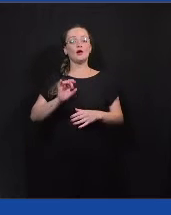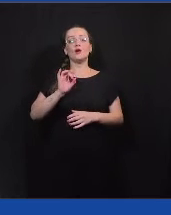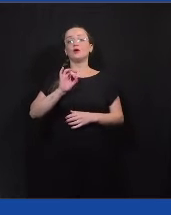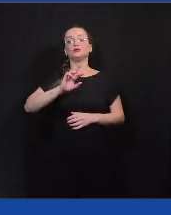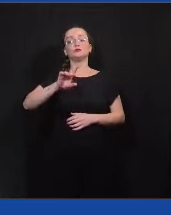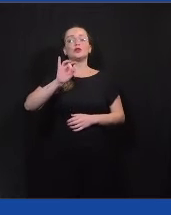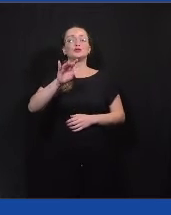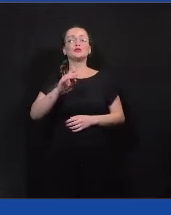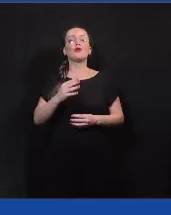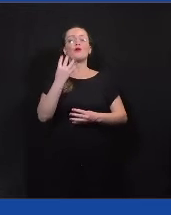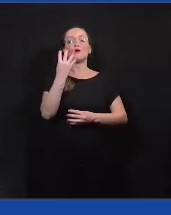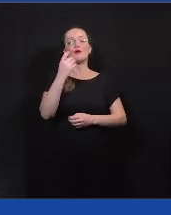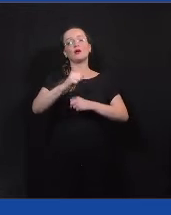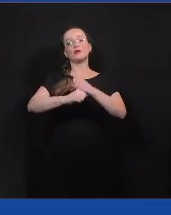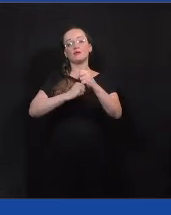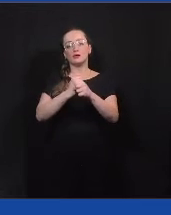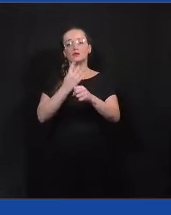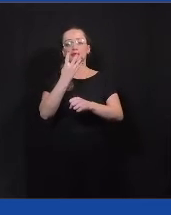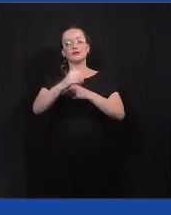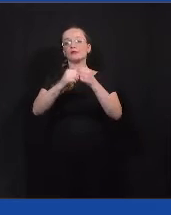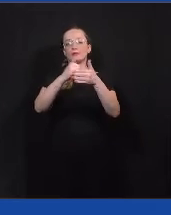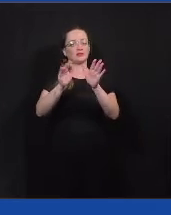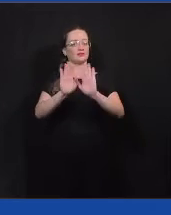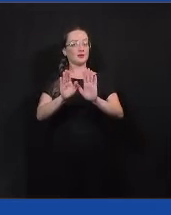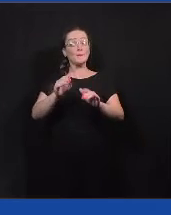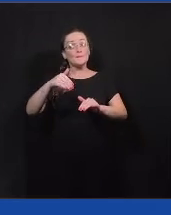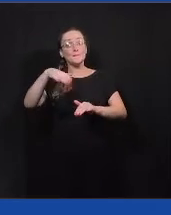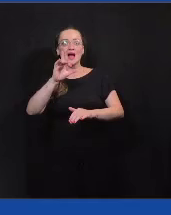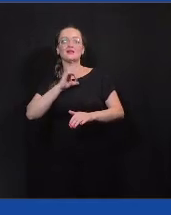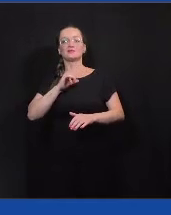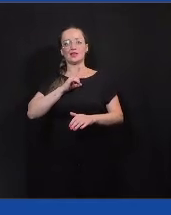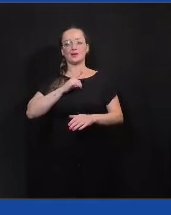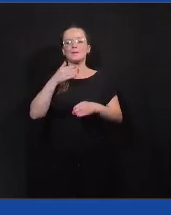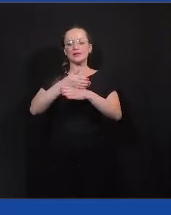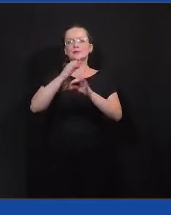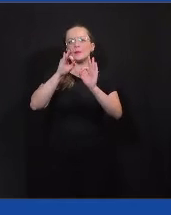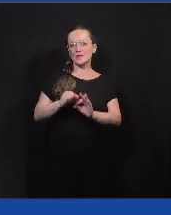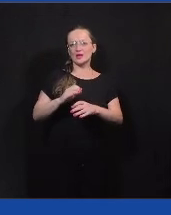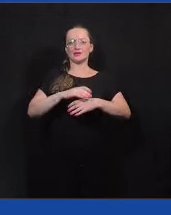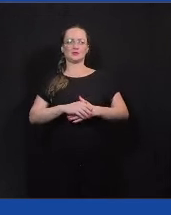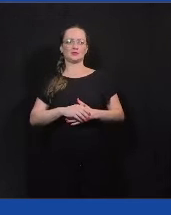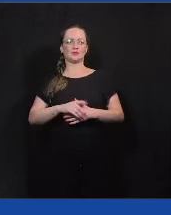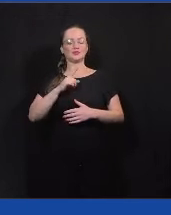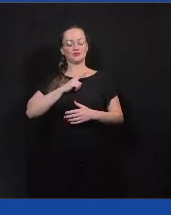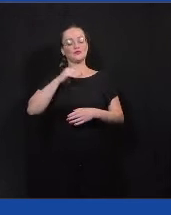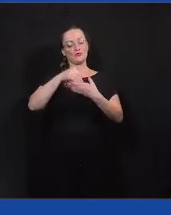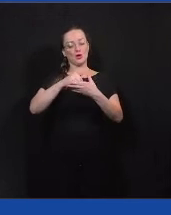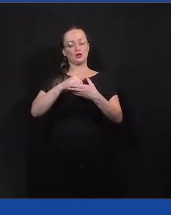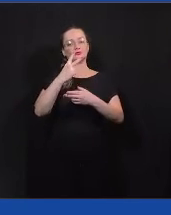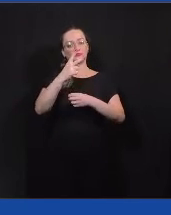anos. A gente vota de 4 em 4 anos, na verdade, de 2 em 2, contando com todas as eleições,